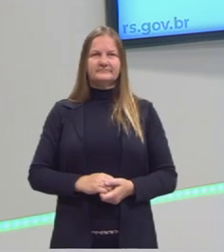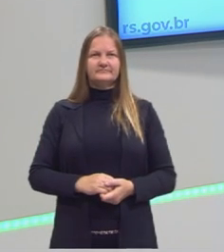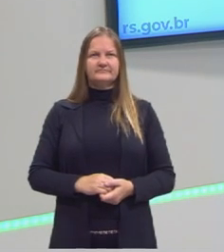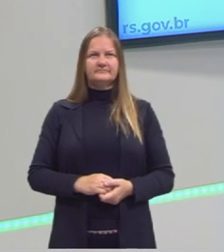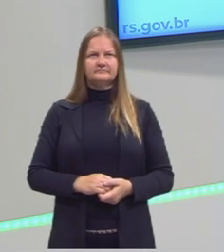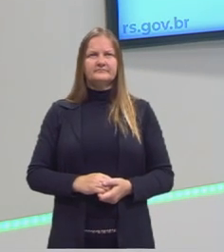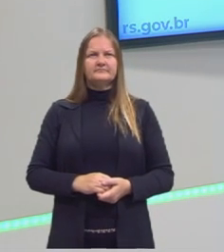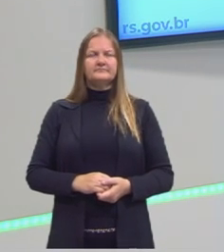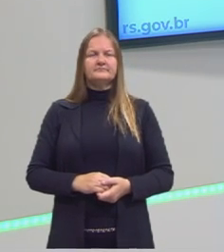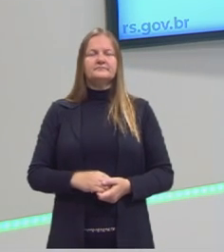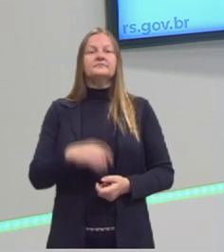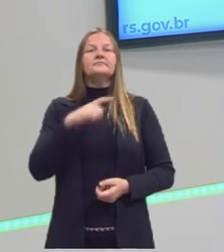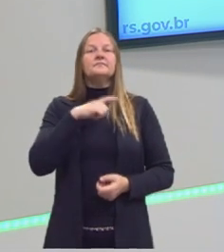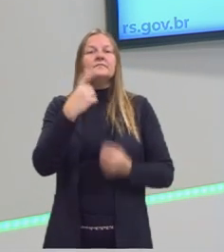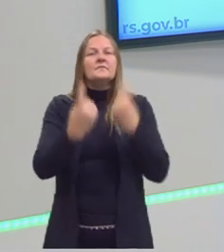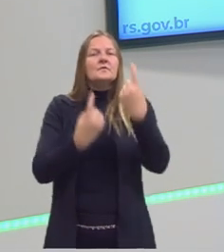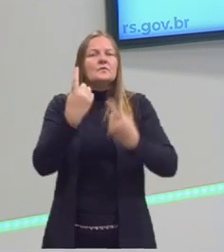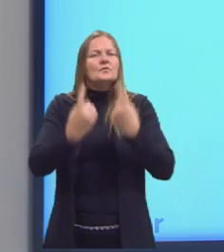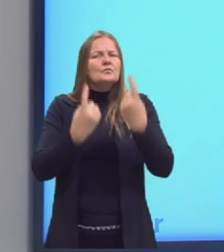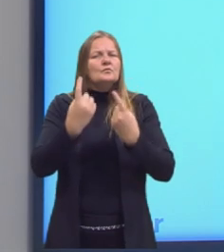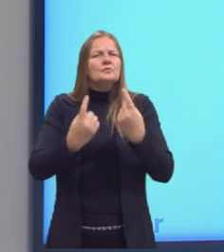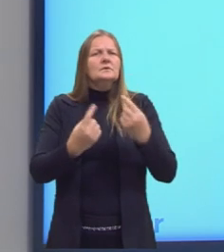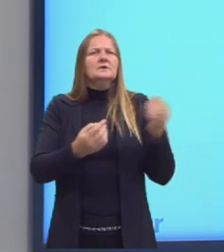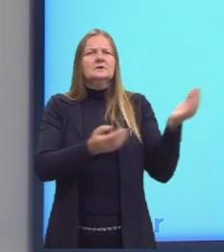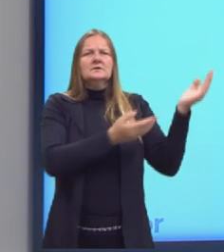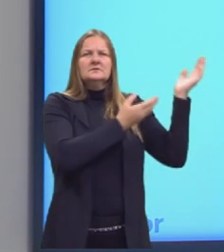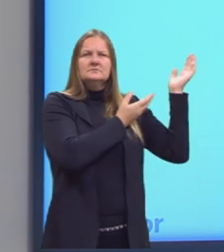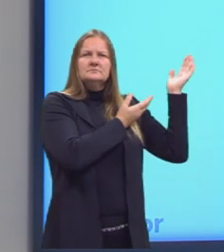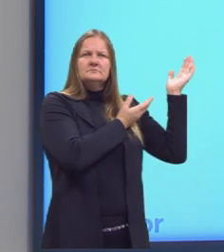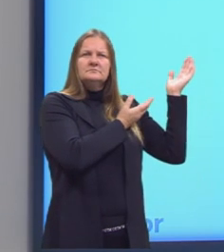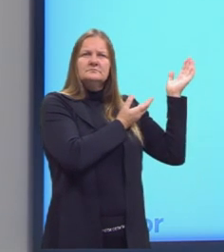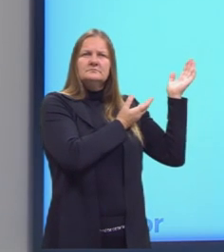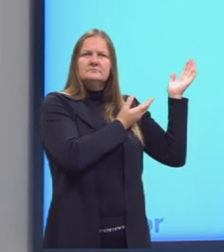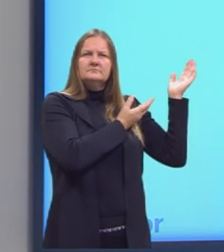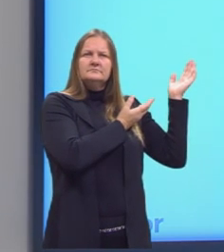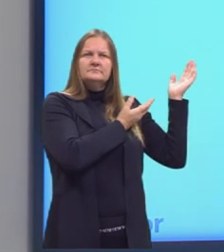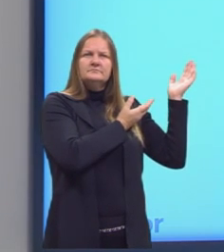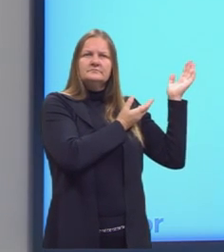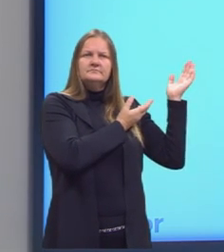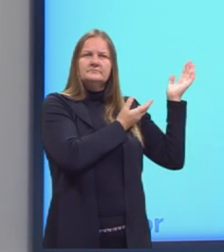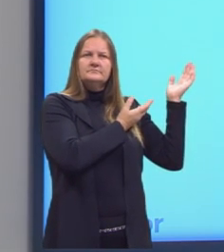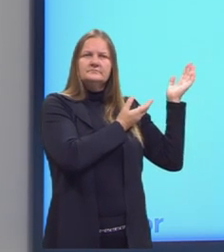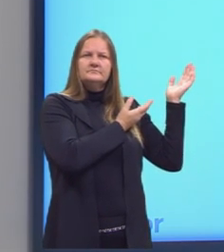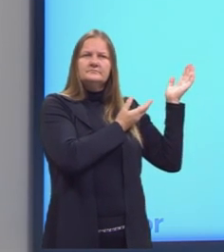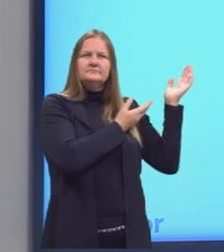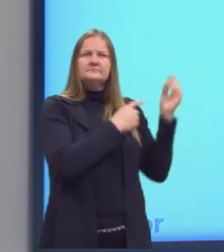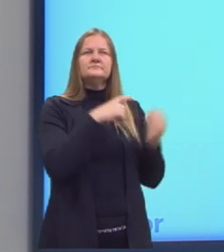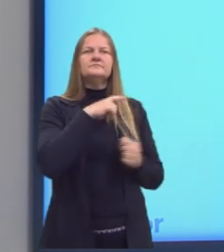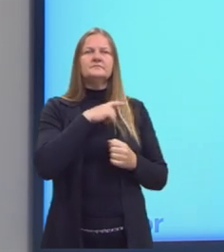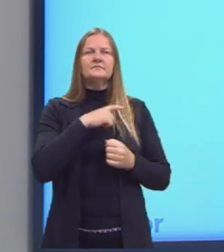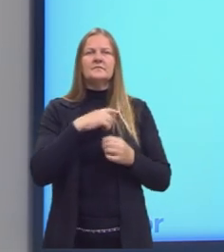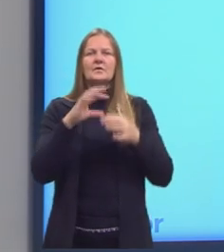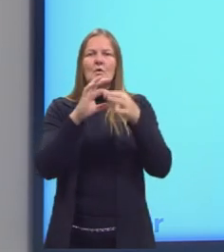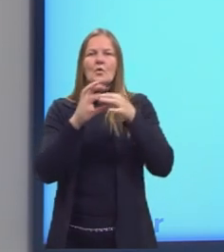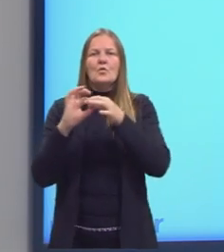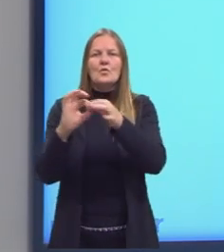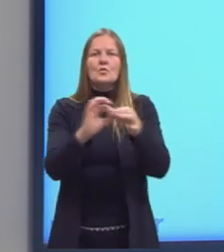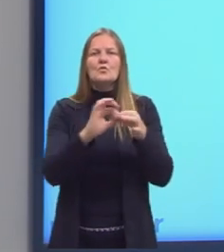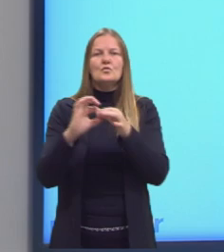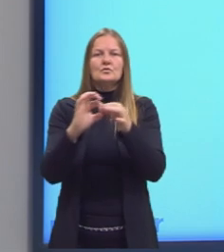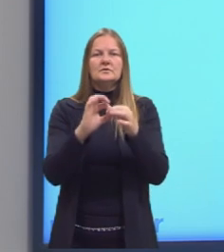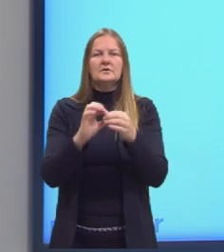Bom, aí nós temos algumas operações com conjuntos. Quais são elas? Nós temos a união, a